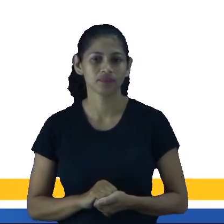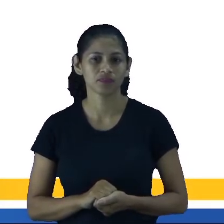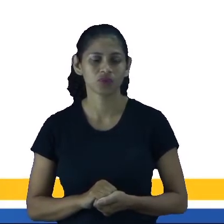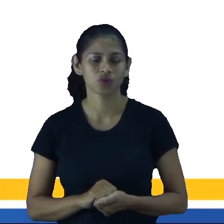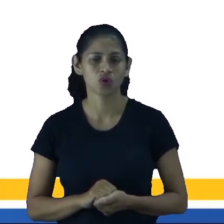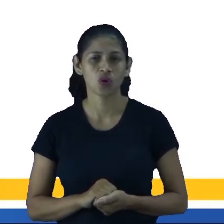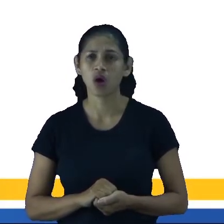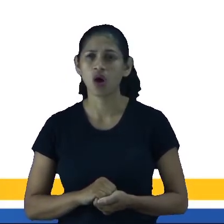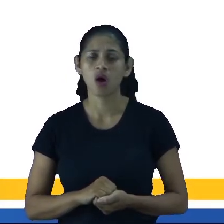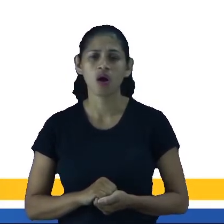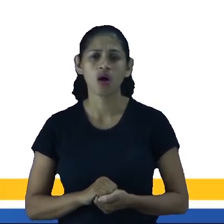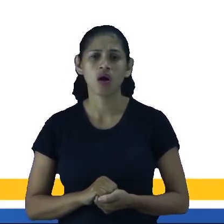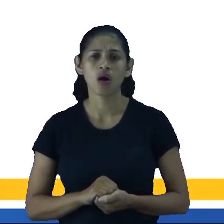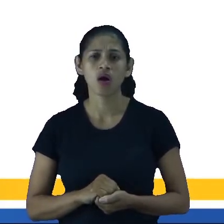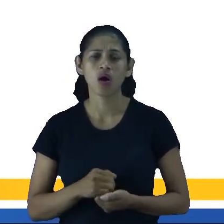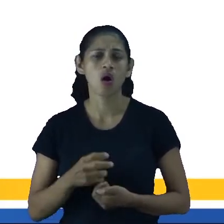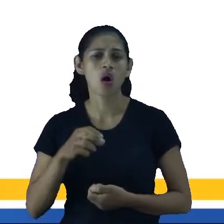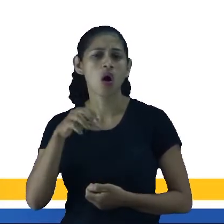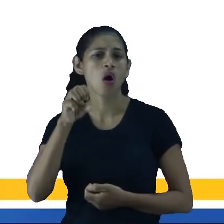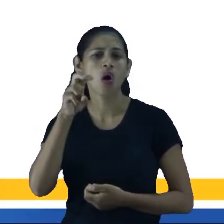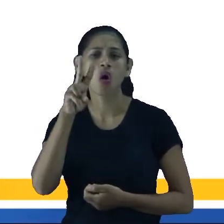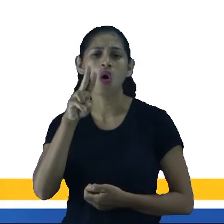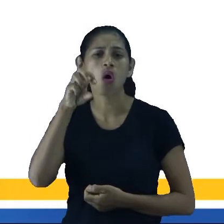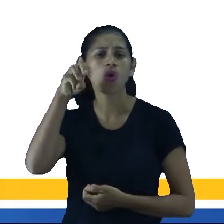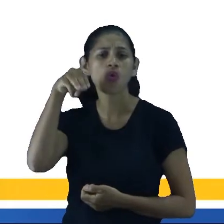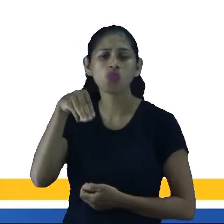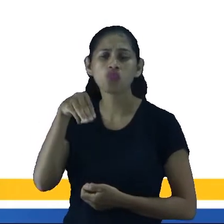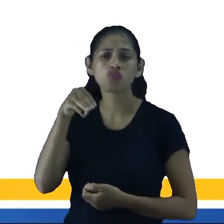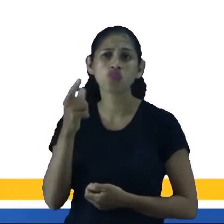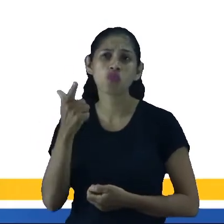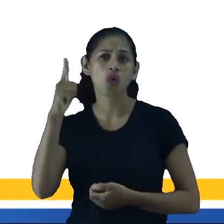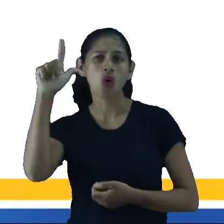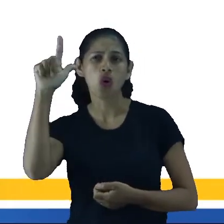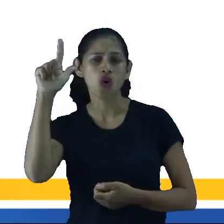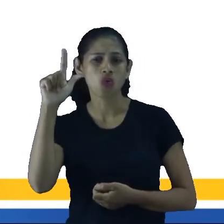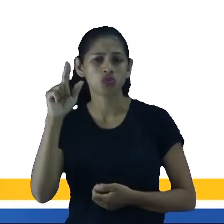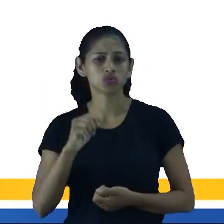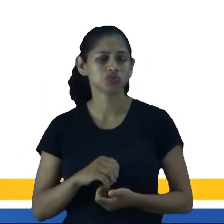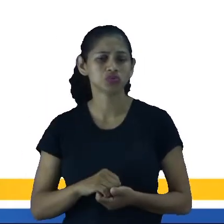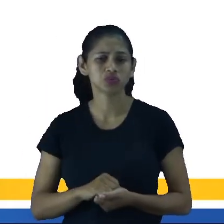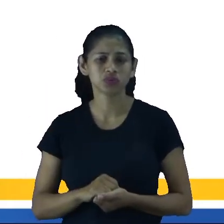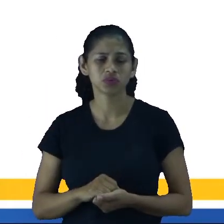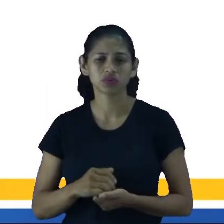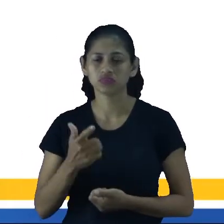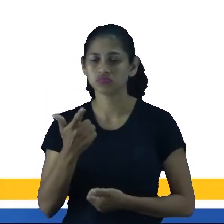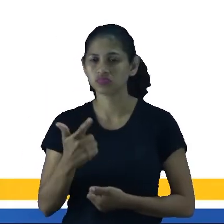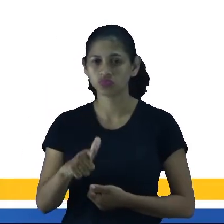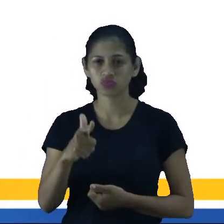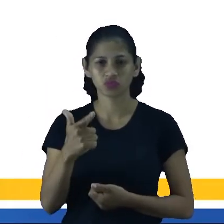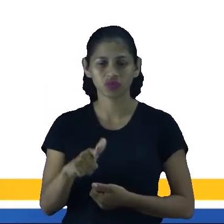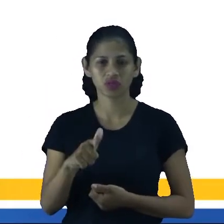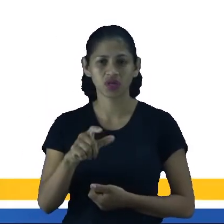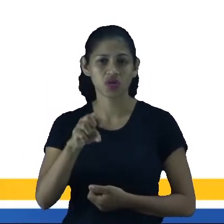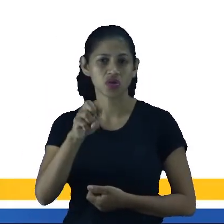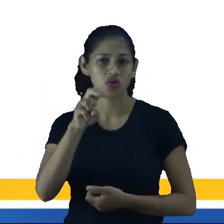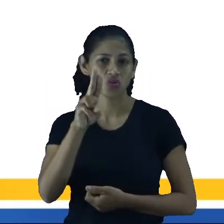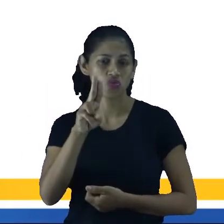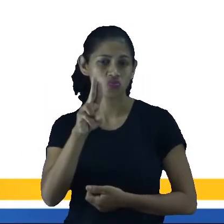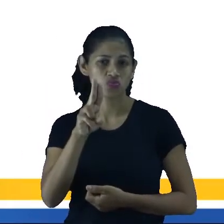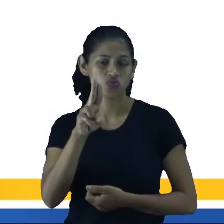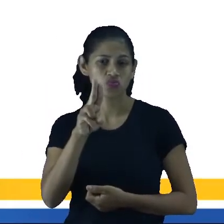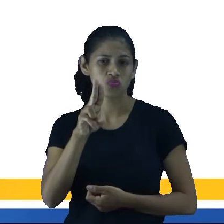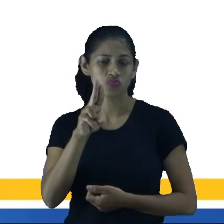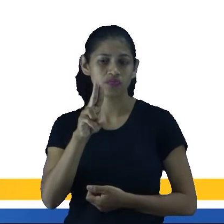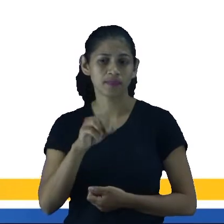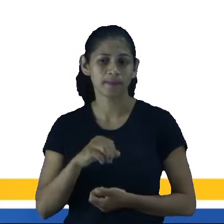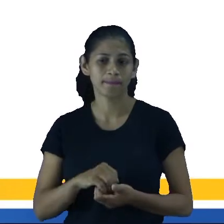Ah, um outro, um no outro ou desse, a deite ou isso, um no outro, uma outra, a deite ou isso. Pessoal, não tem um ou uma. Correto